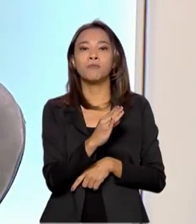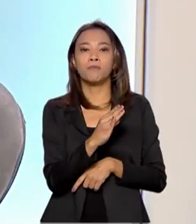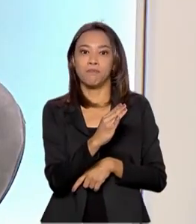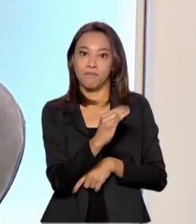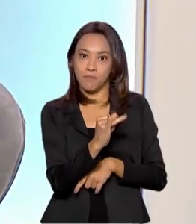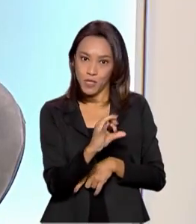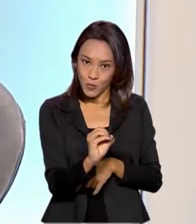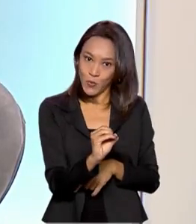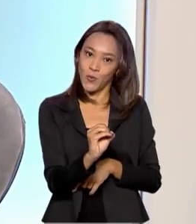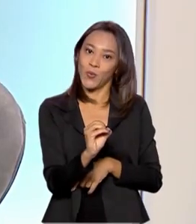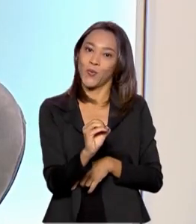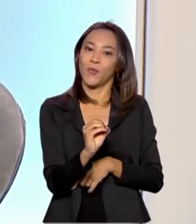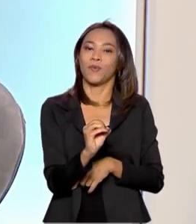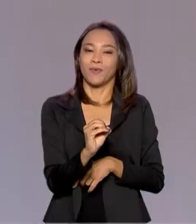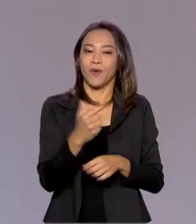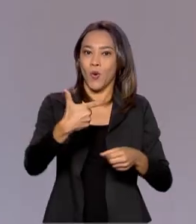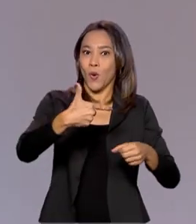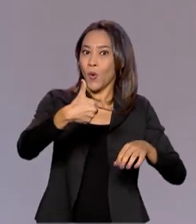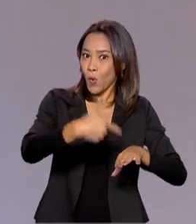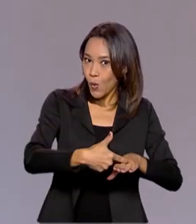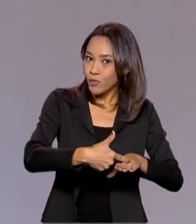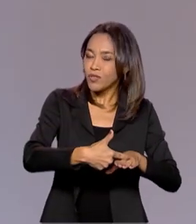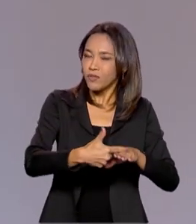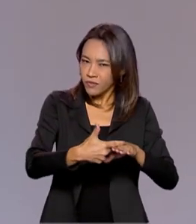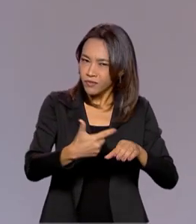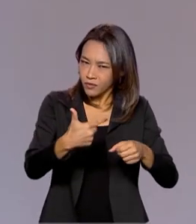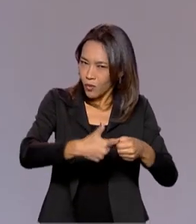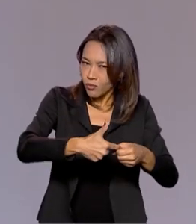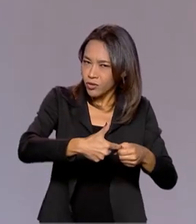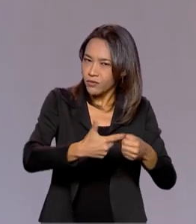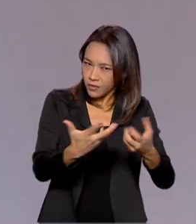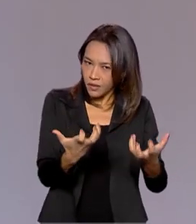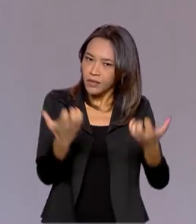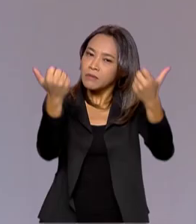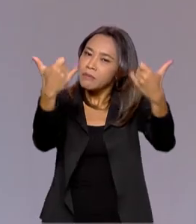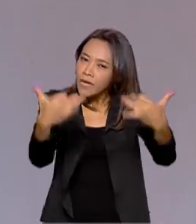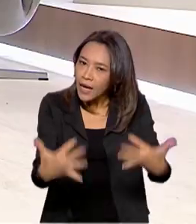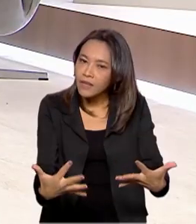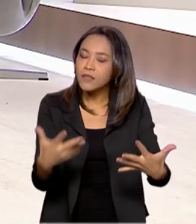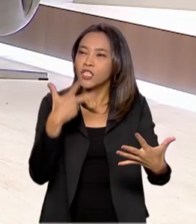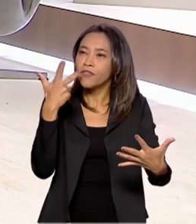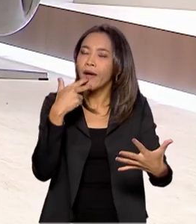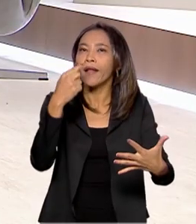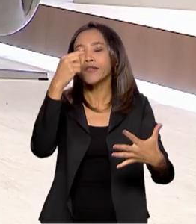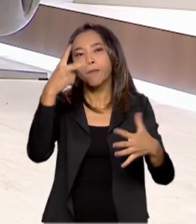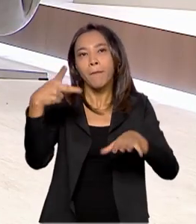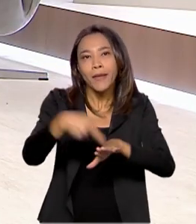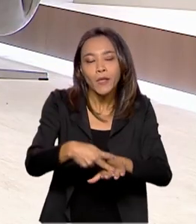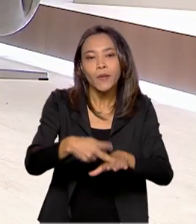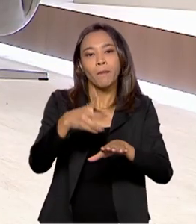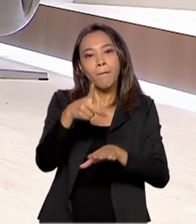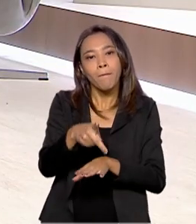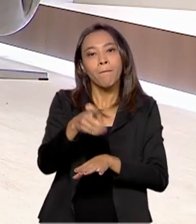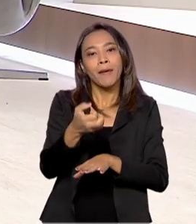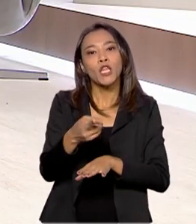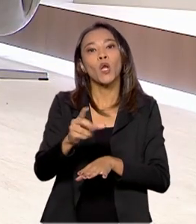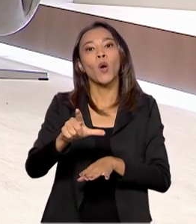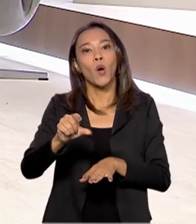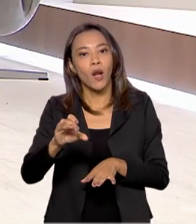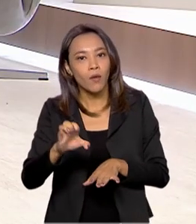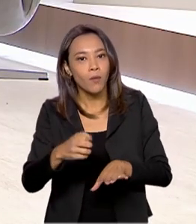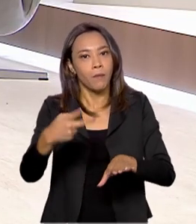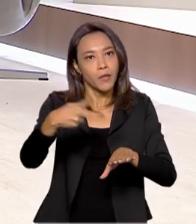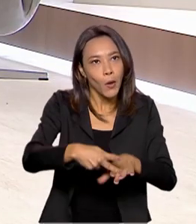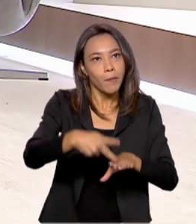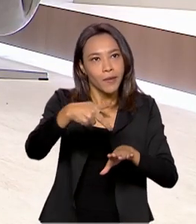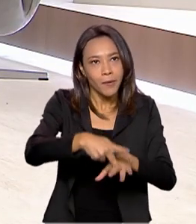que é a Política Nacional de Biocombustíveis, que eu queria que o senhor explicasse como é que funciona, porque a gente está falando muito aqui em petróleo, combustível fóssil, mas a gente sabe que